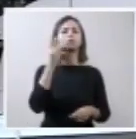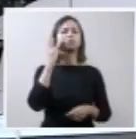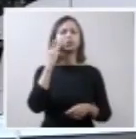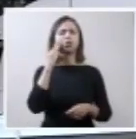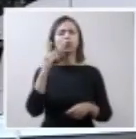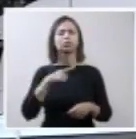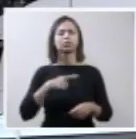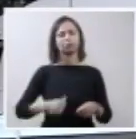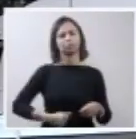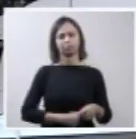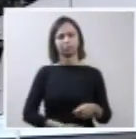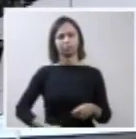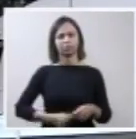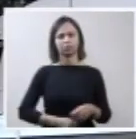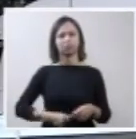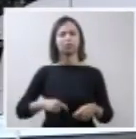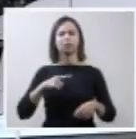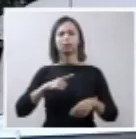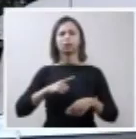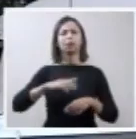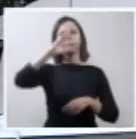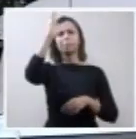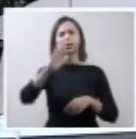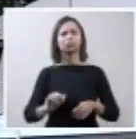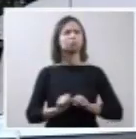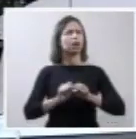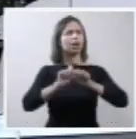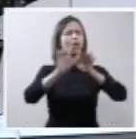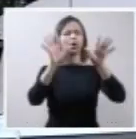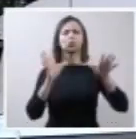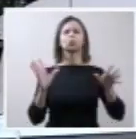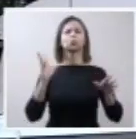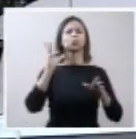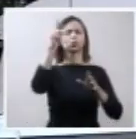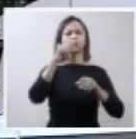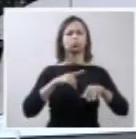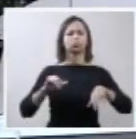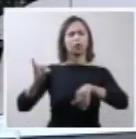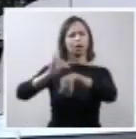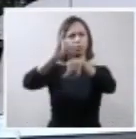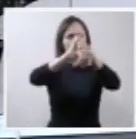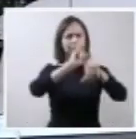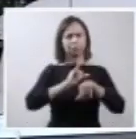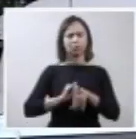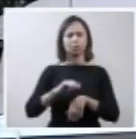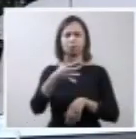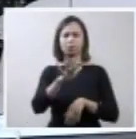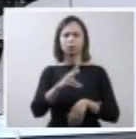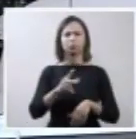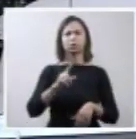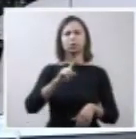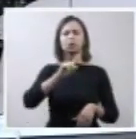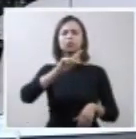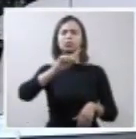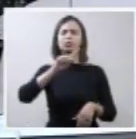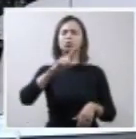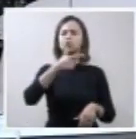cobertura em todas as capitais do país, em um universo de 2 milhões e 100 mil partos.